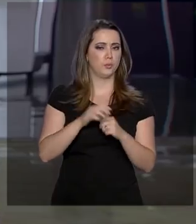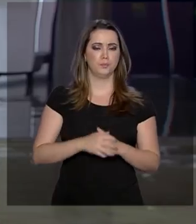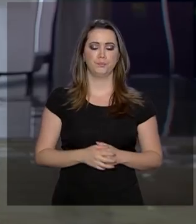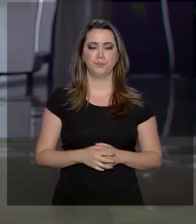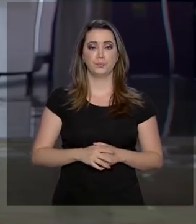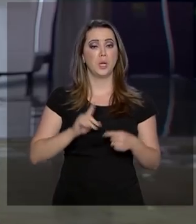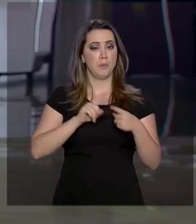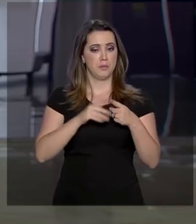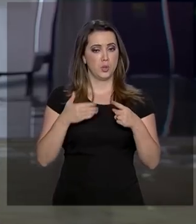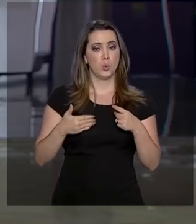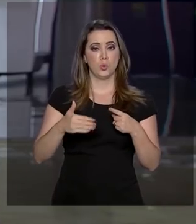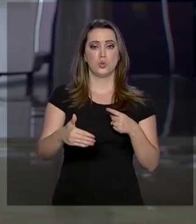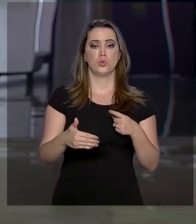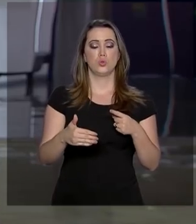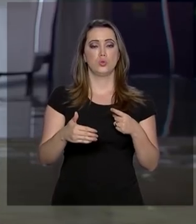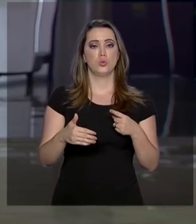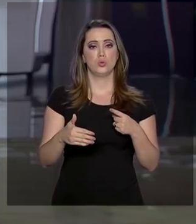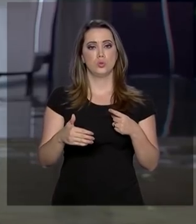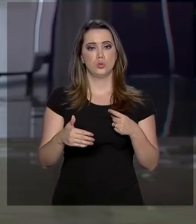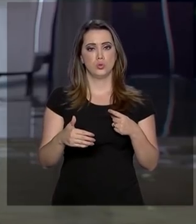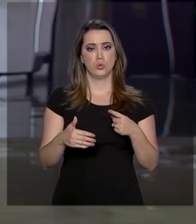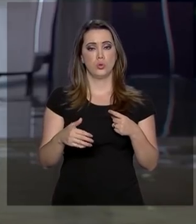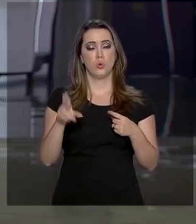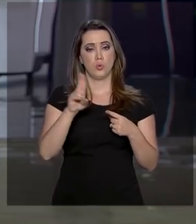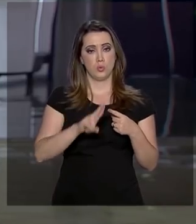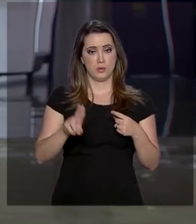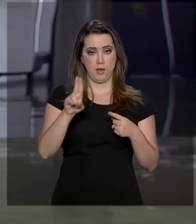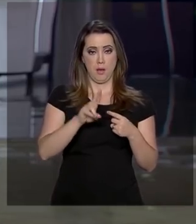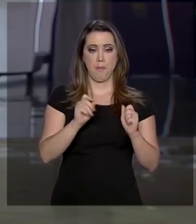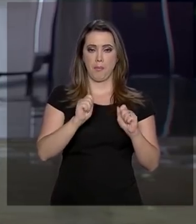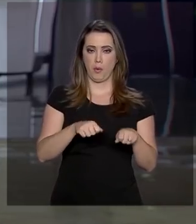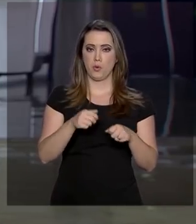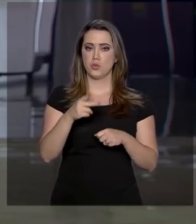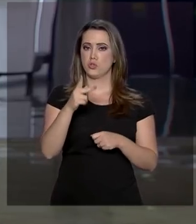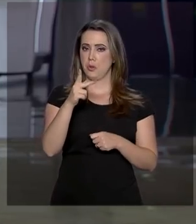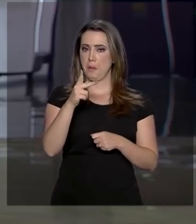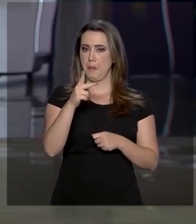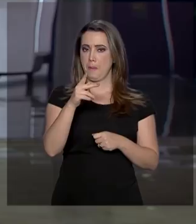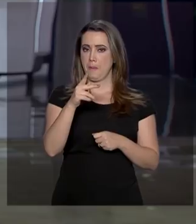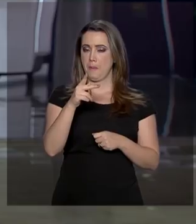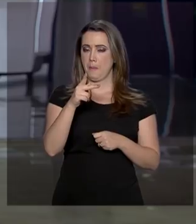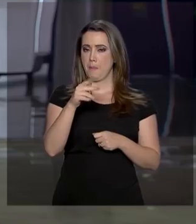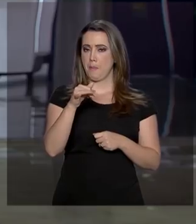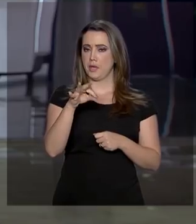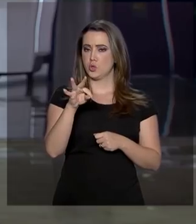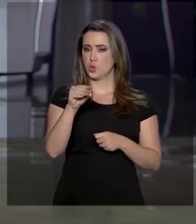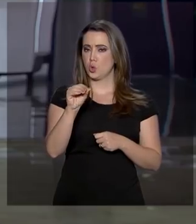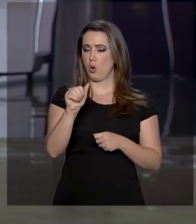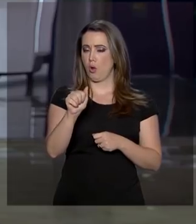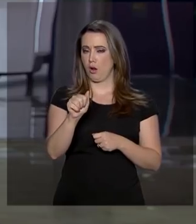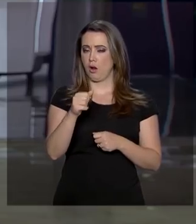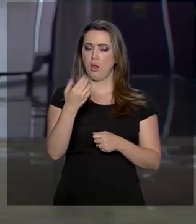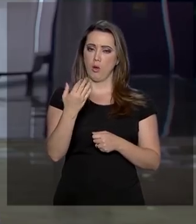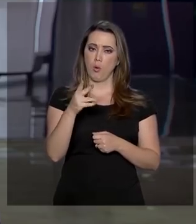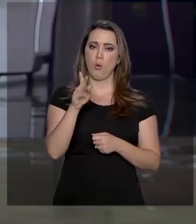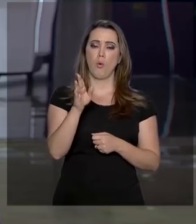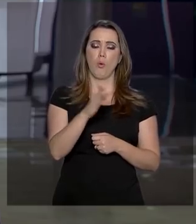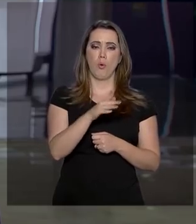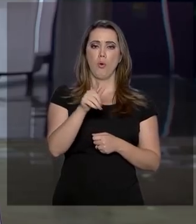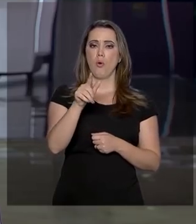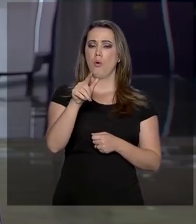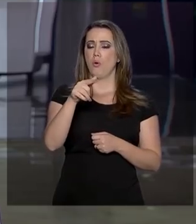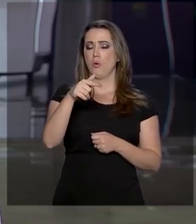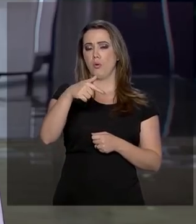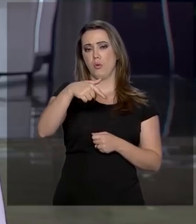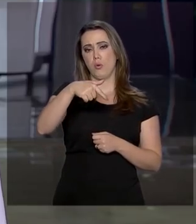mantida a permissão para o porte de pistolas, revólveres e garruxas. Mas está proibido o porte de